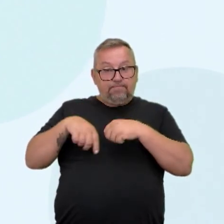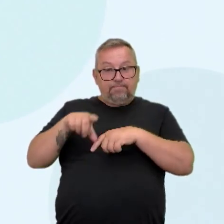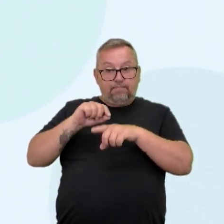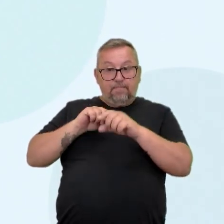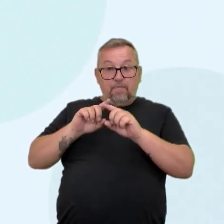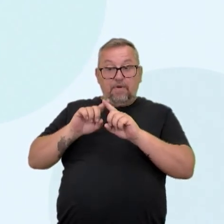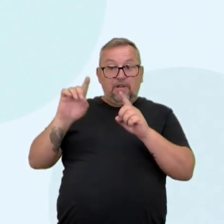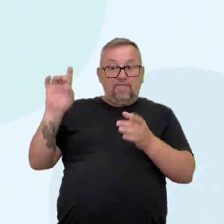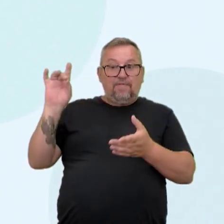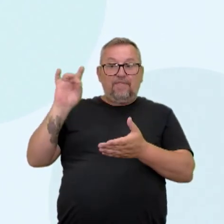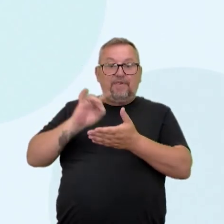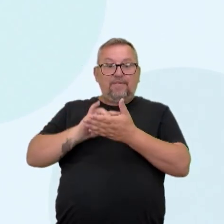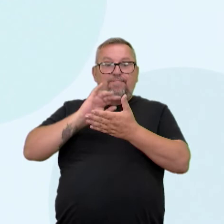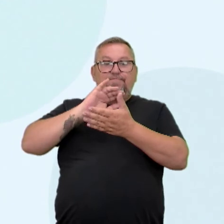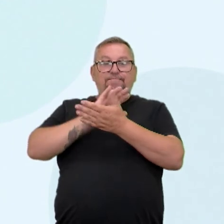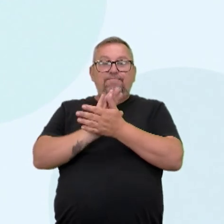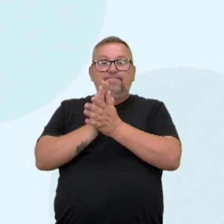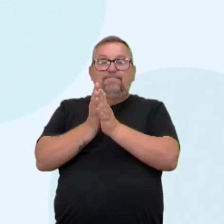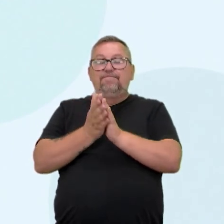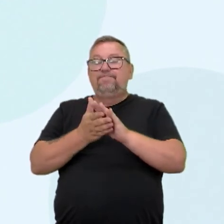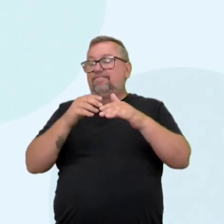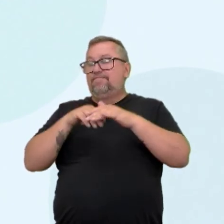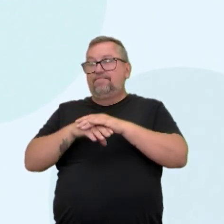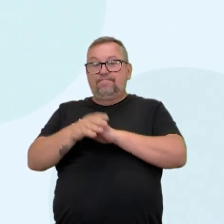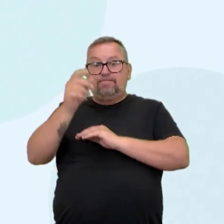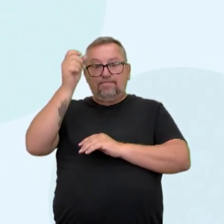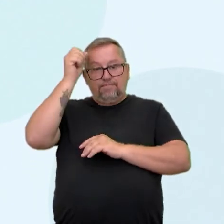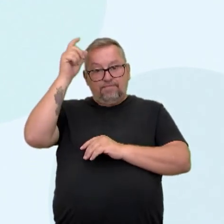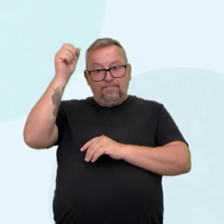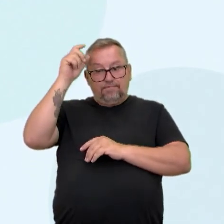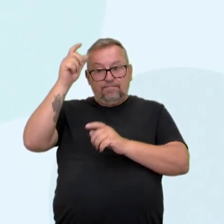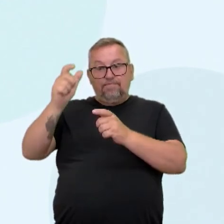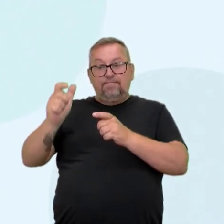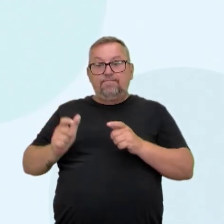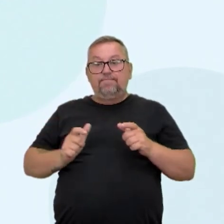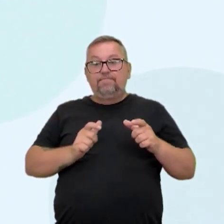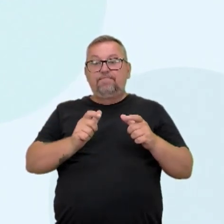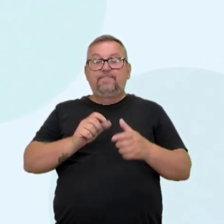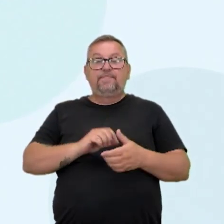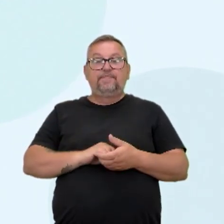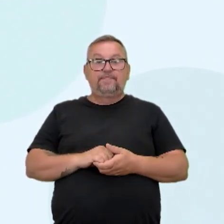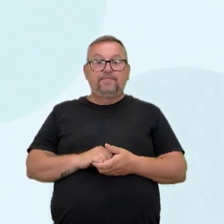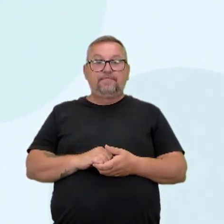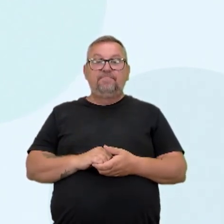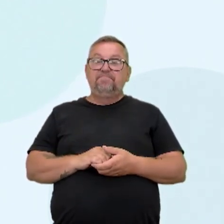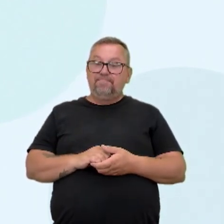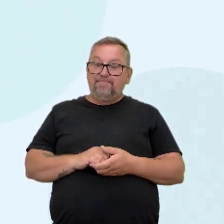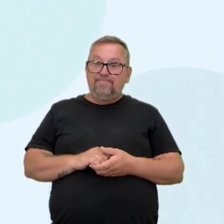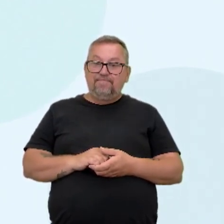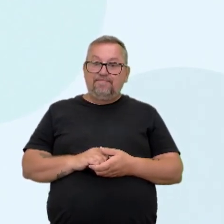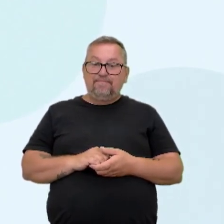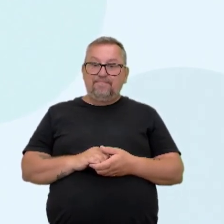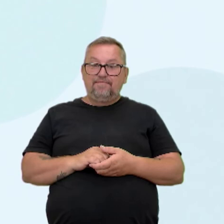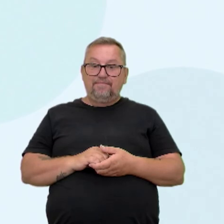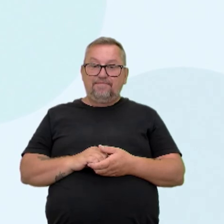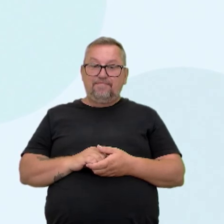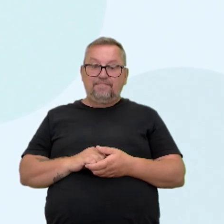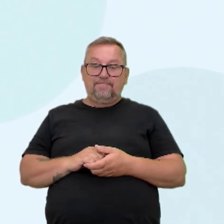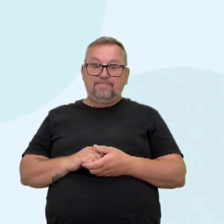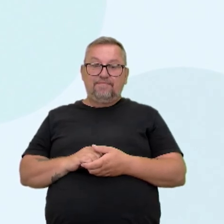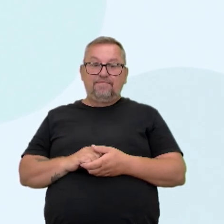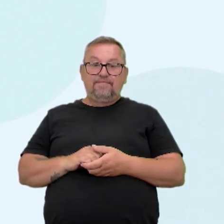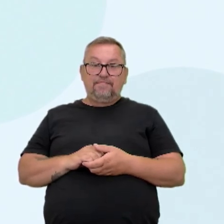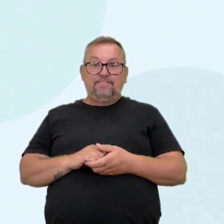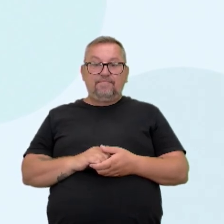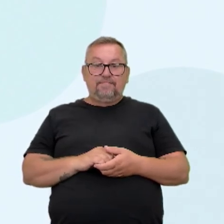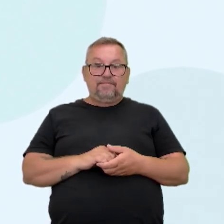escolha, mas que, na verdade, destrói a tradição cultural de localidades. Muito bem. Olha lá. De novo,